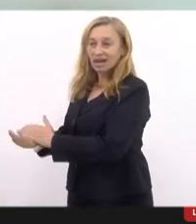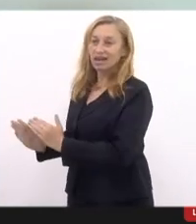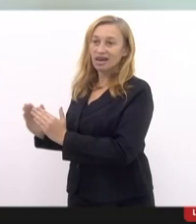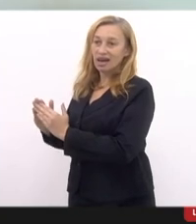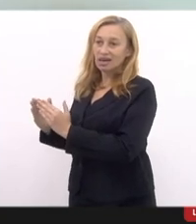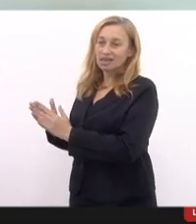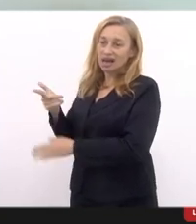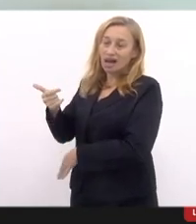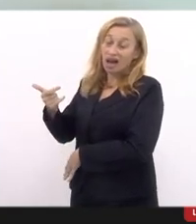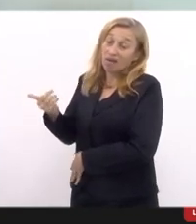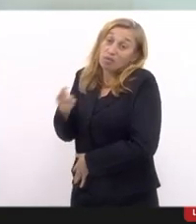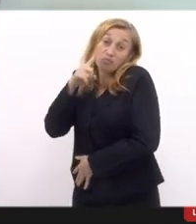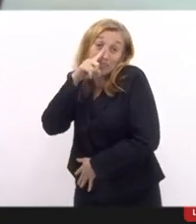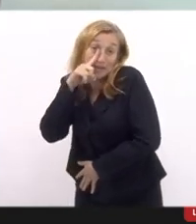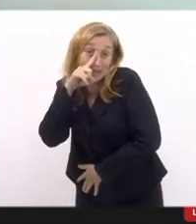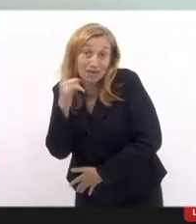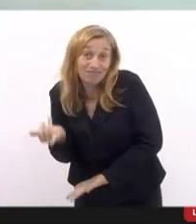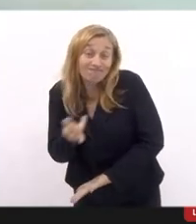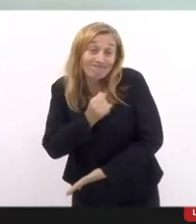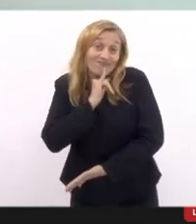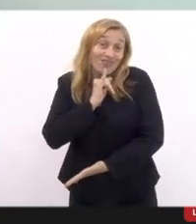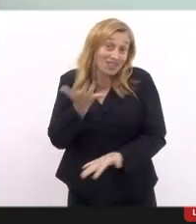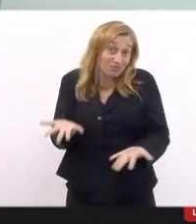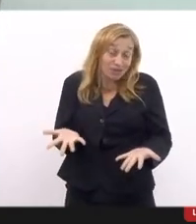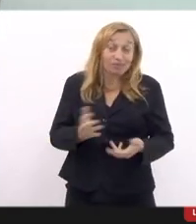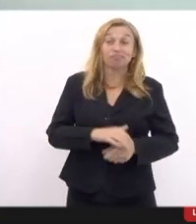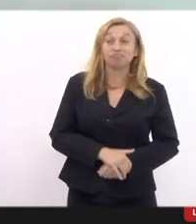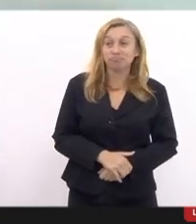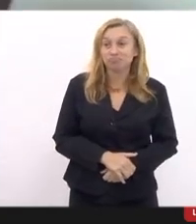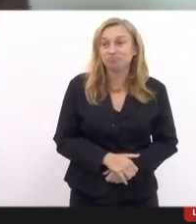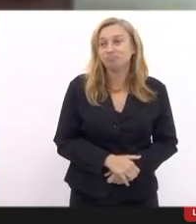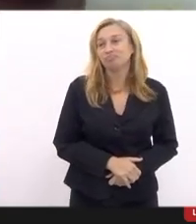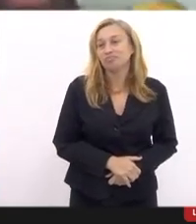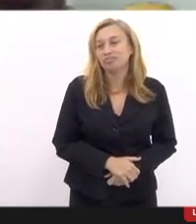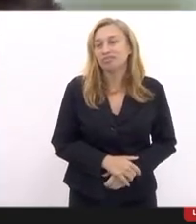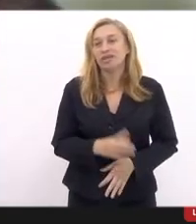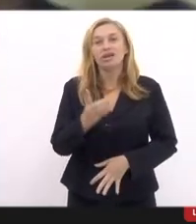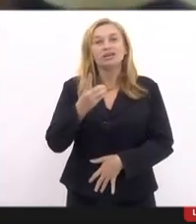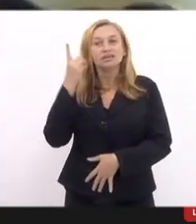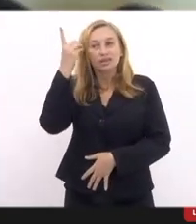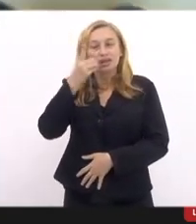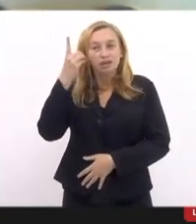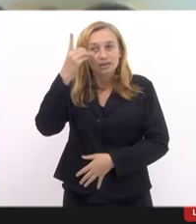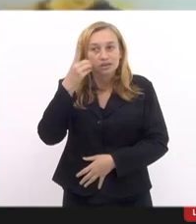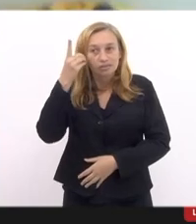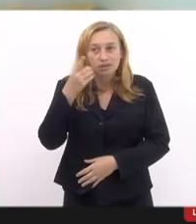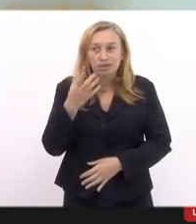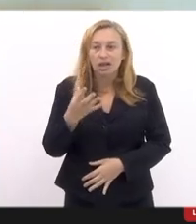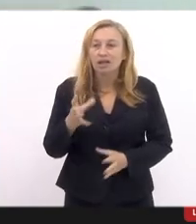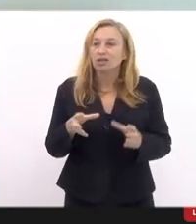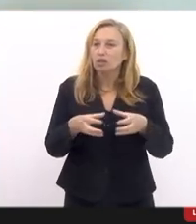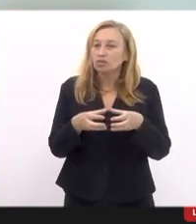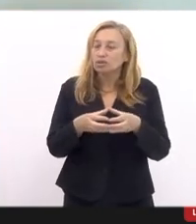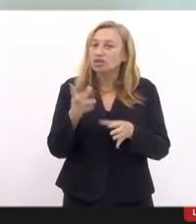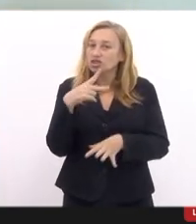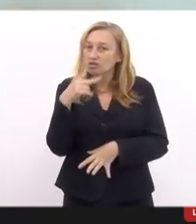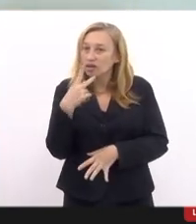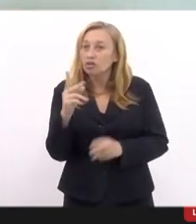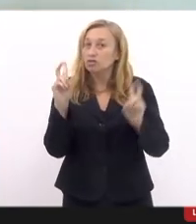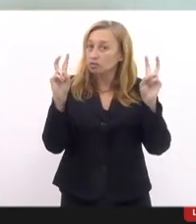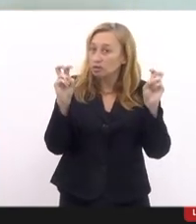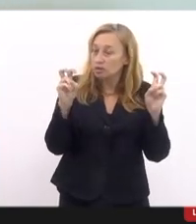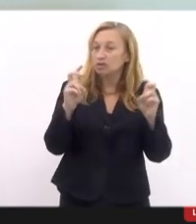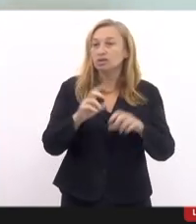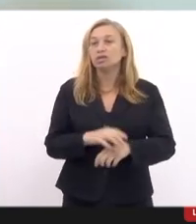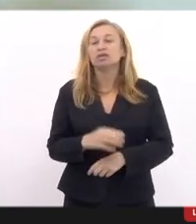infelizmente o risco e quando eu fiz menção da nossa deputada, foi exatamente uma comissão que a gente falou sobre isso,